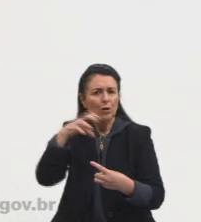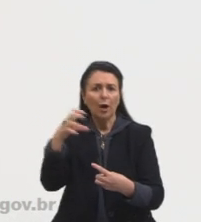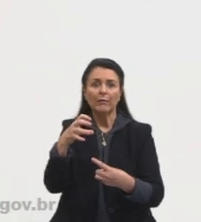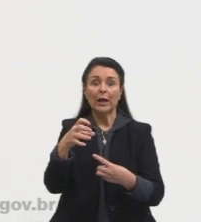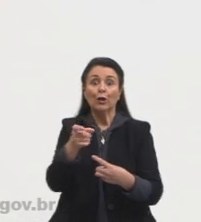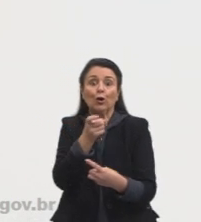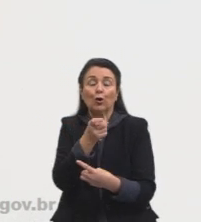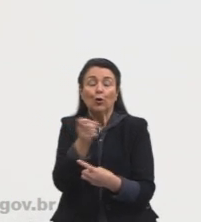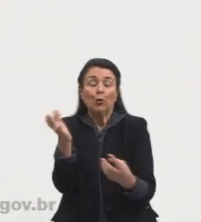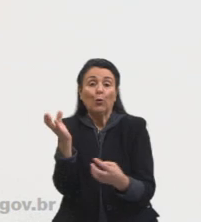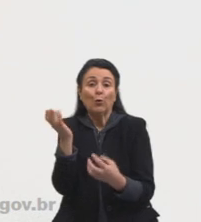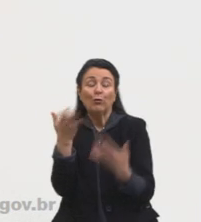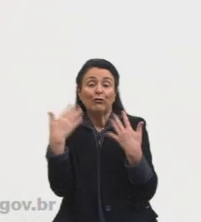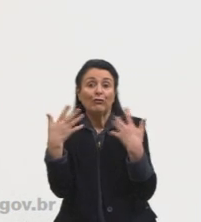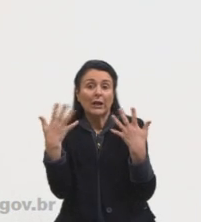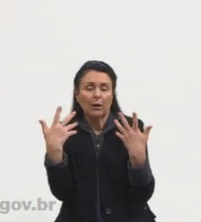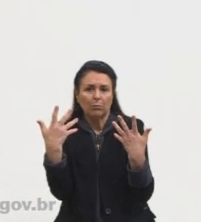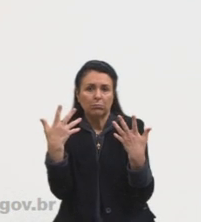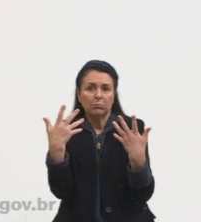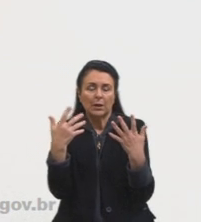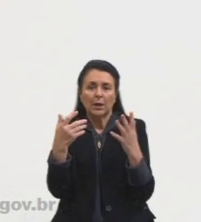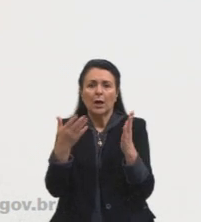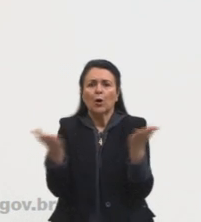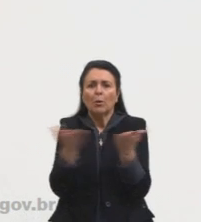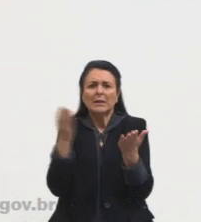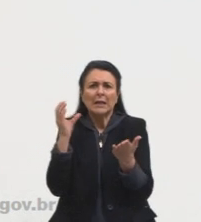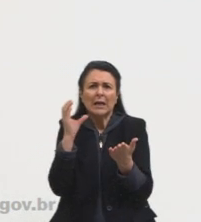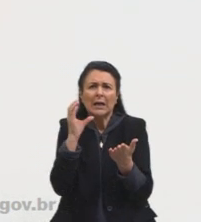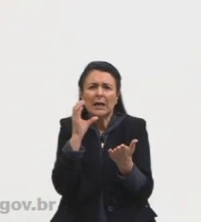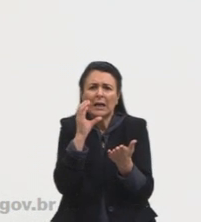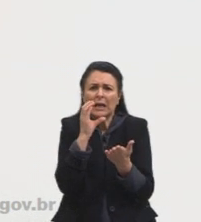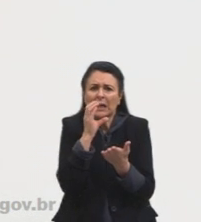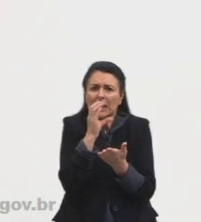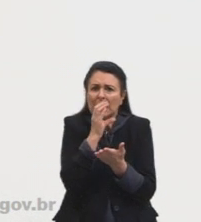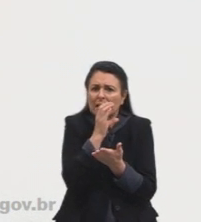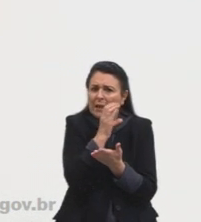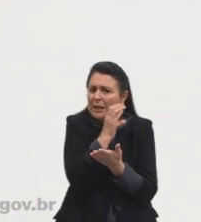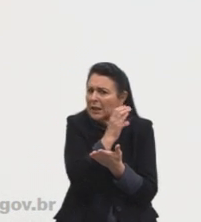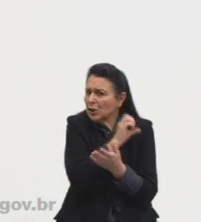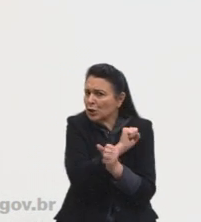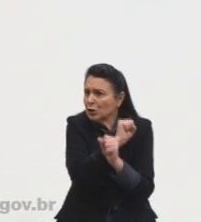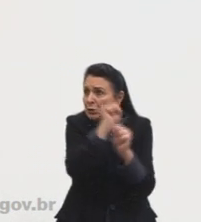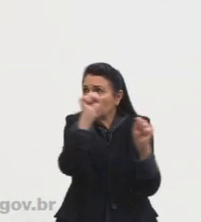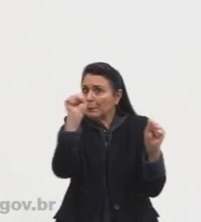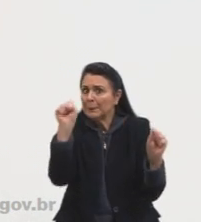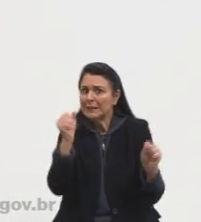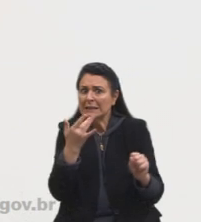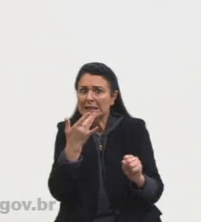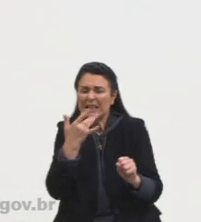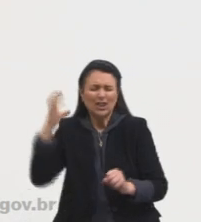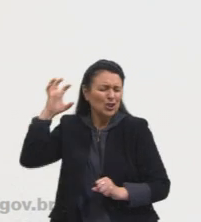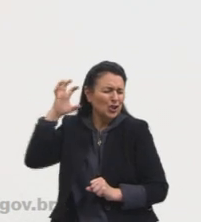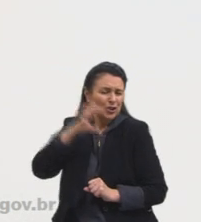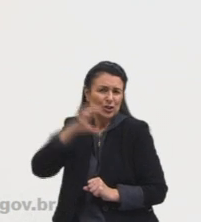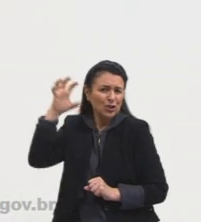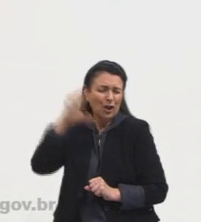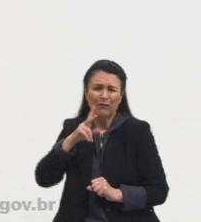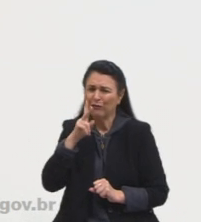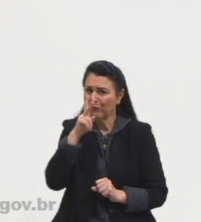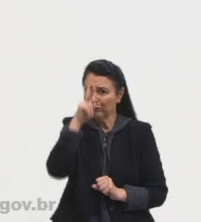esquentando muito e aí no final do dia vai formando aquelas nuvens gigantes, certo? E aí quando chove,